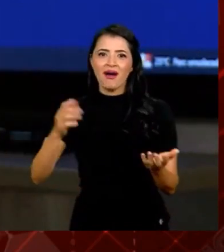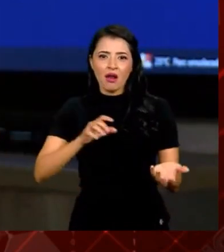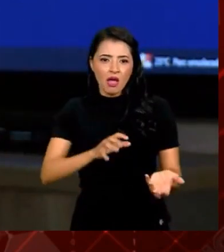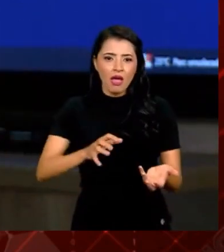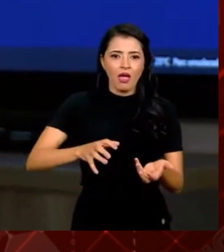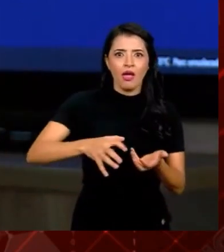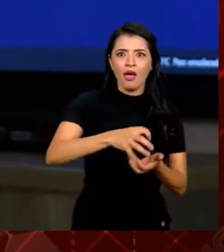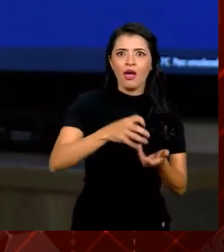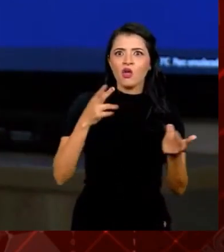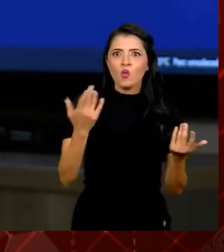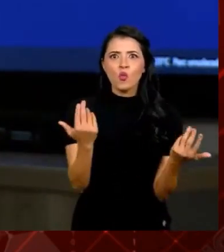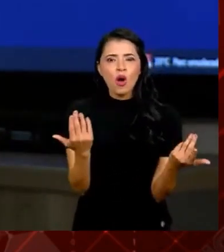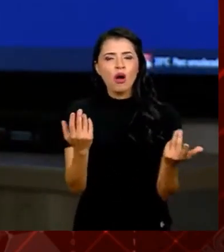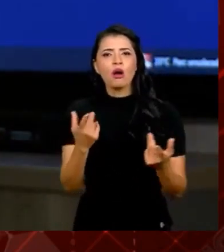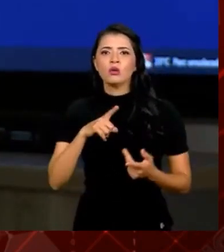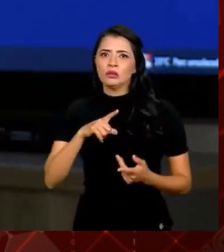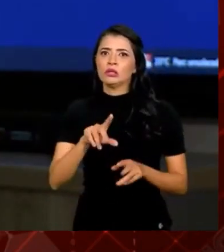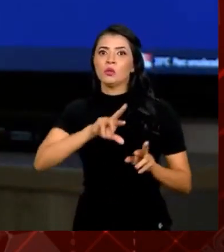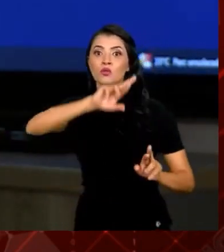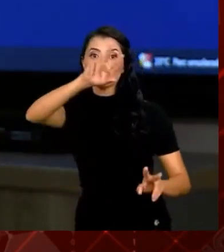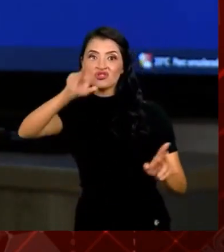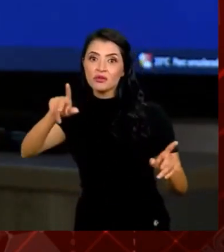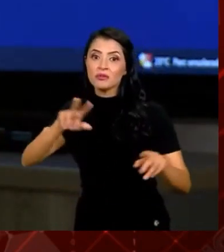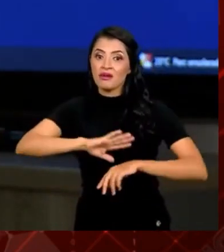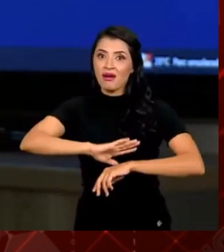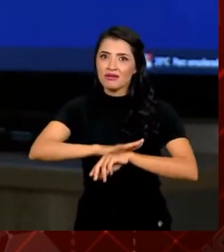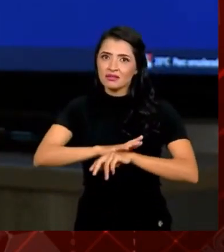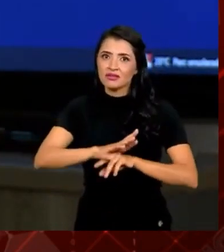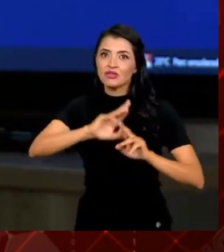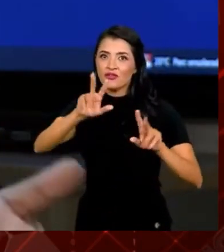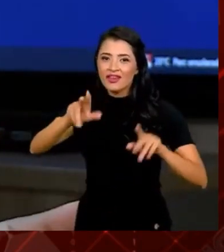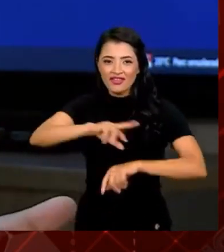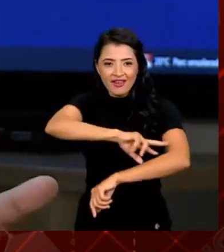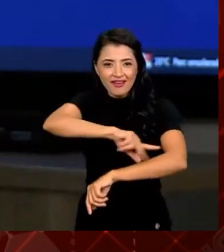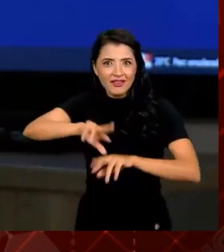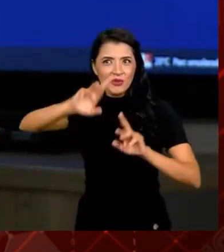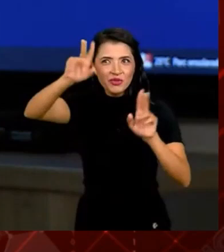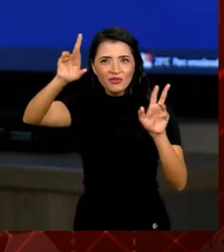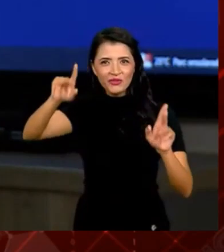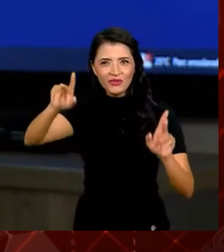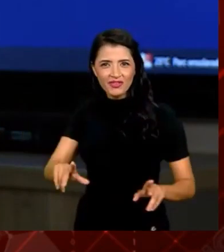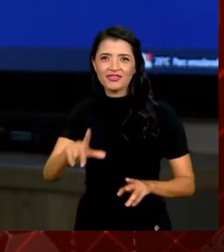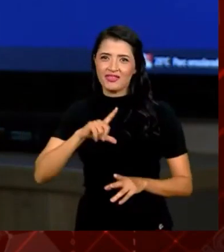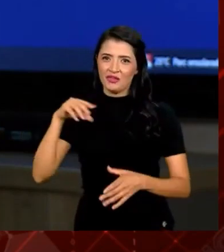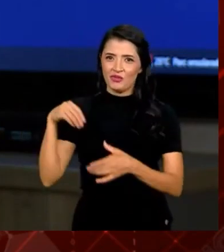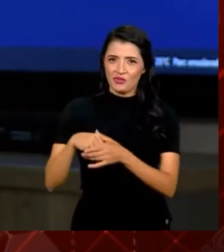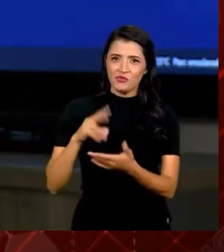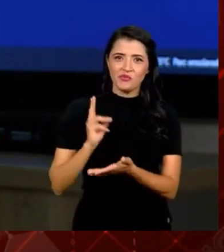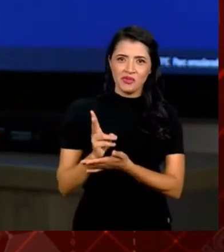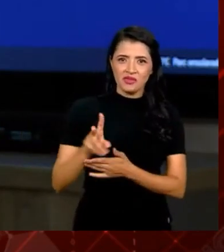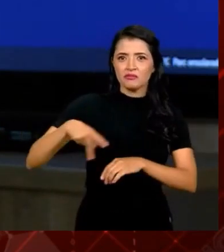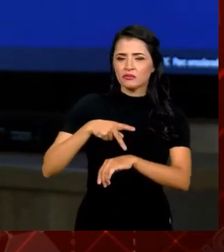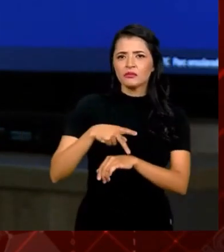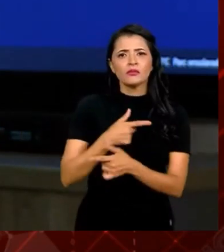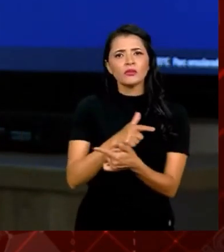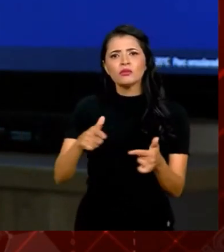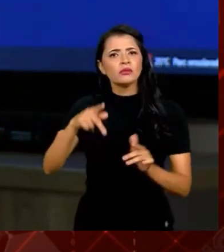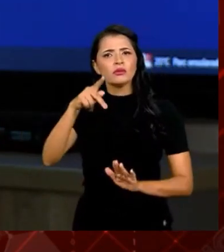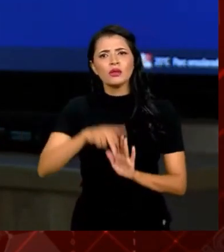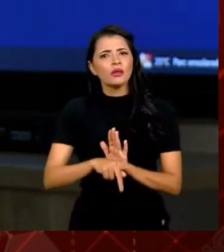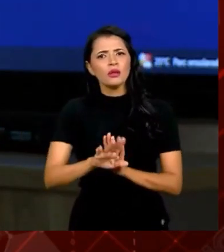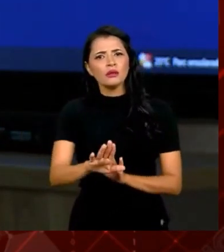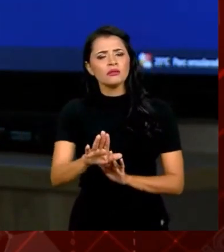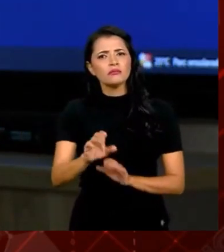significa que nós temos também dinâmicas raciais distintas dentro do próprio país, e eu diria para você o seguinte, não existe nem um projeto,